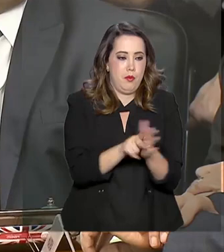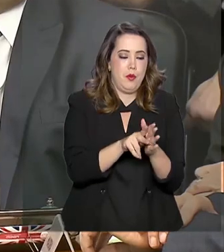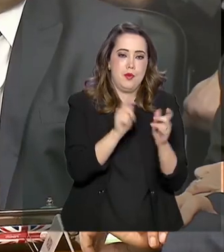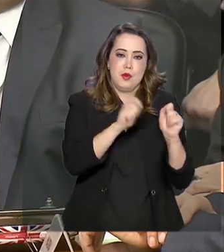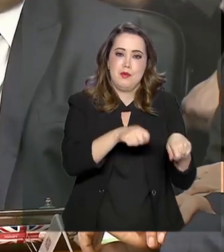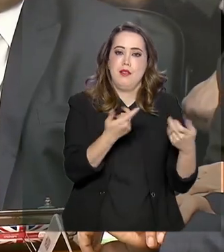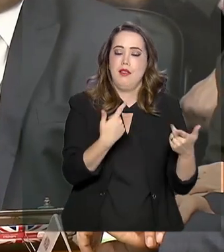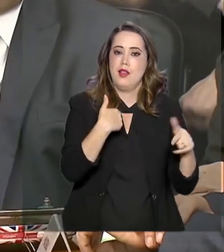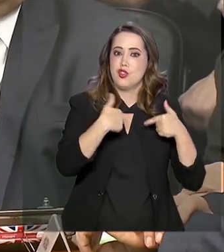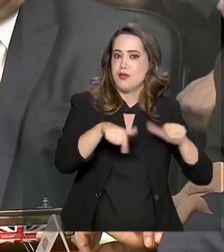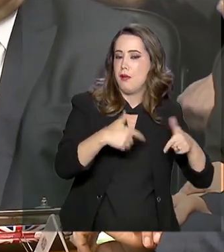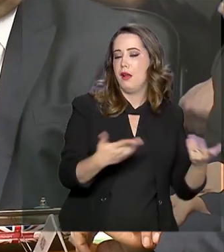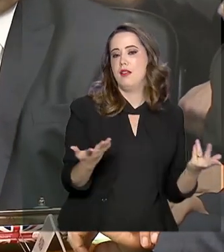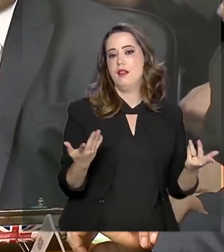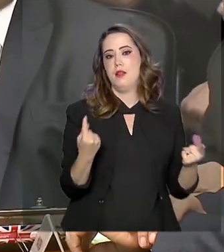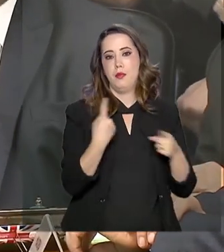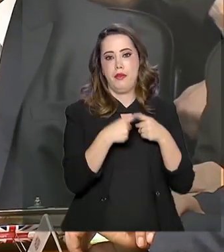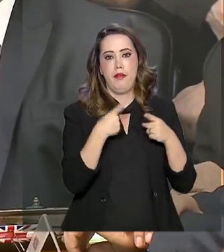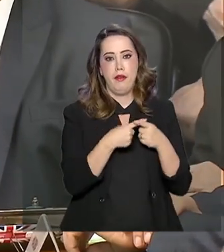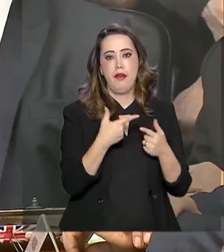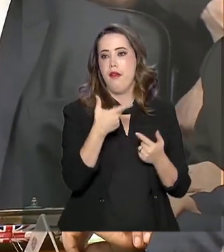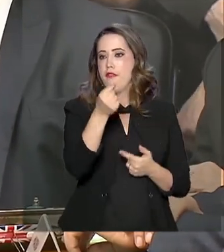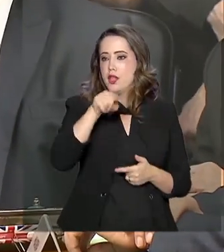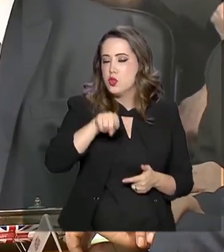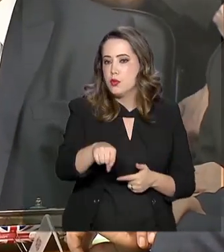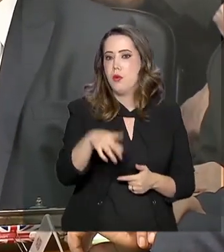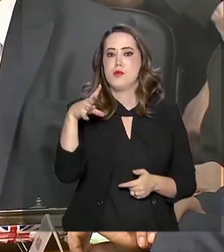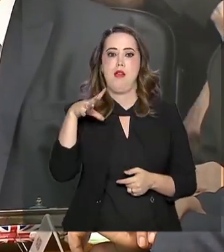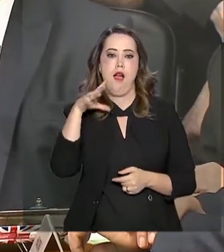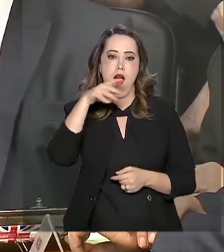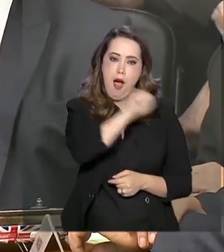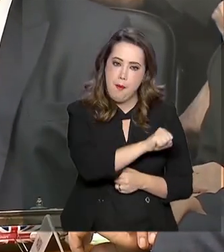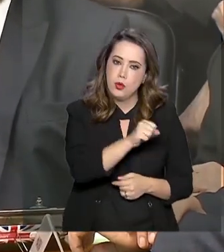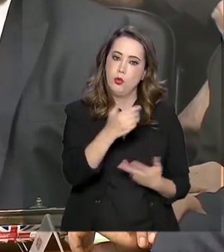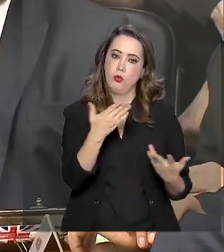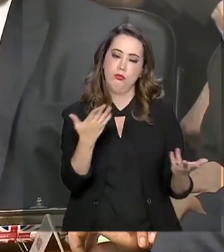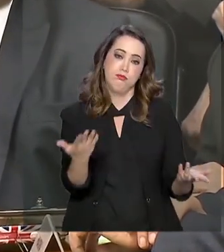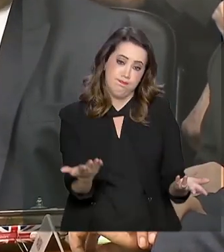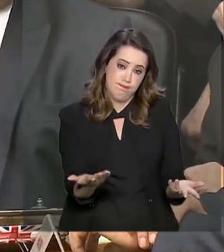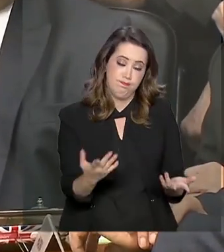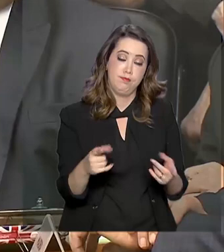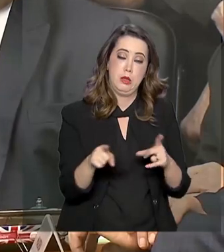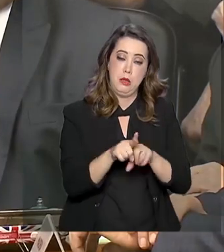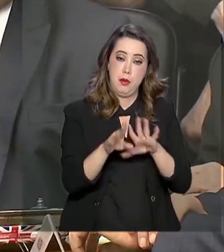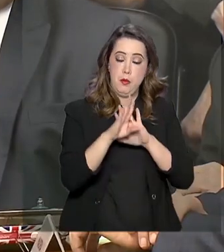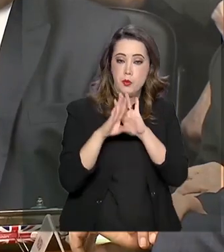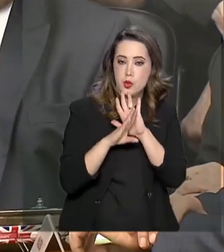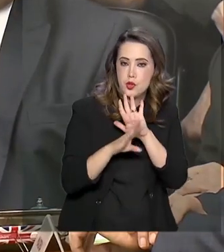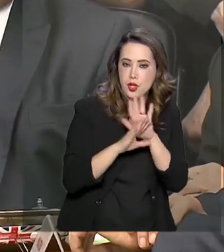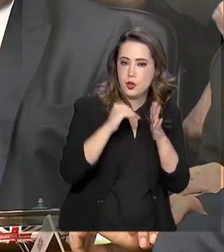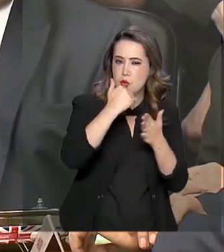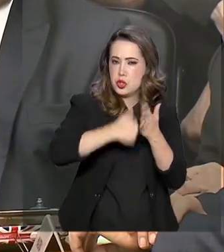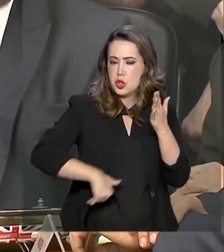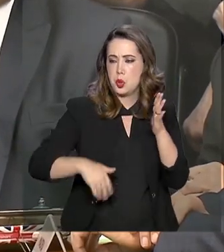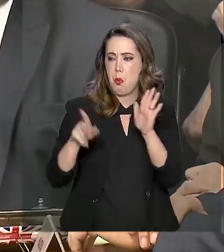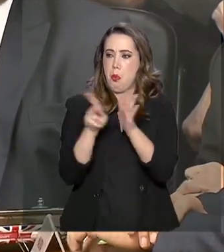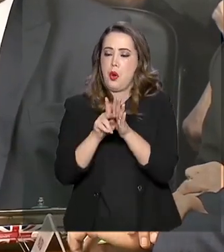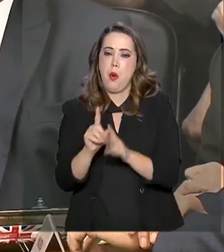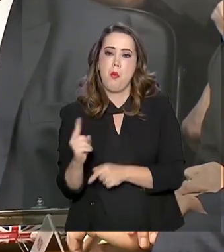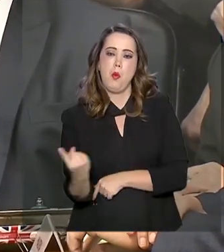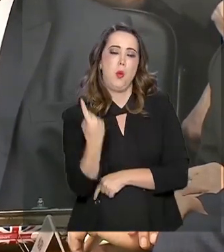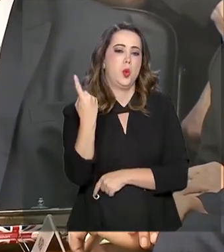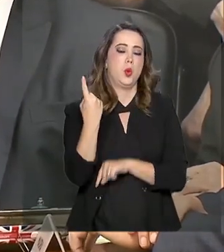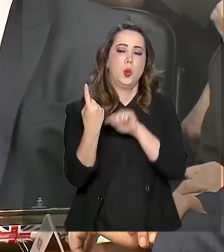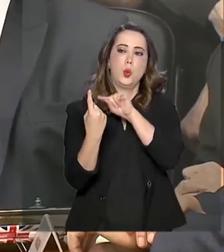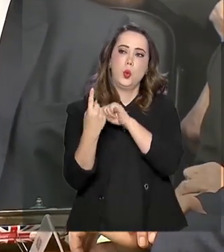carteira de trabalho, na verdade. Estamos no projeto também, tirando exclusividade do DETRAN, no